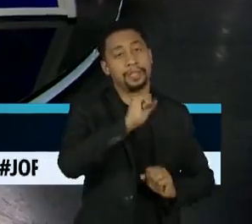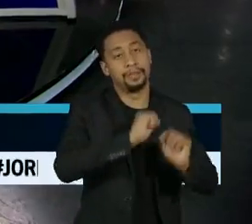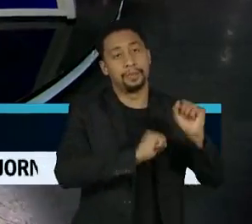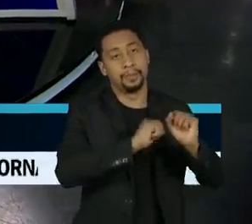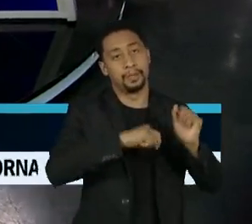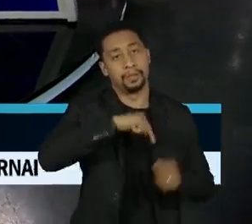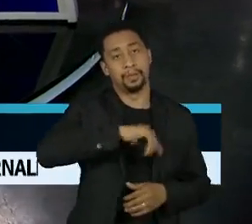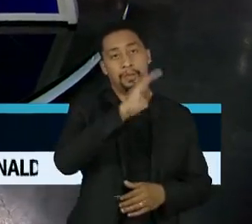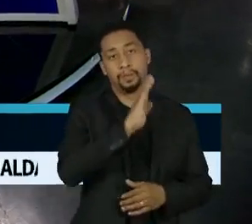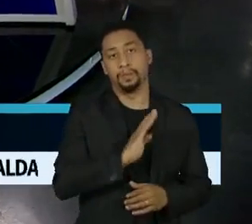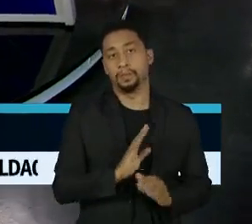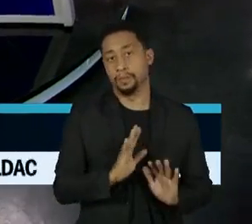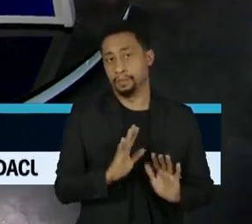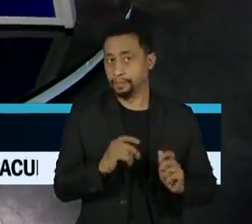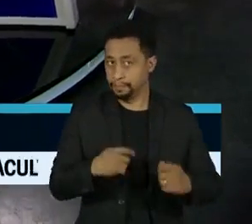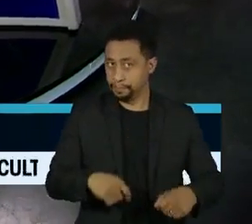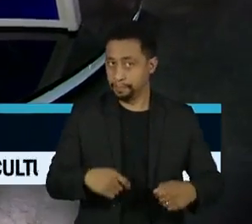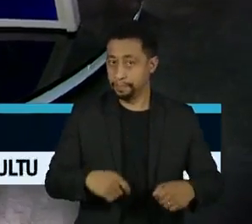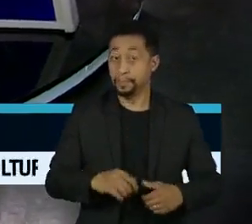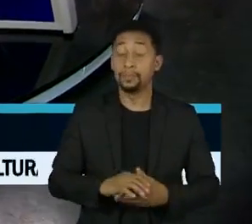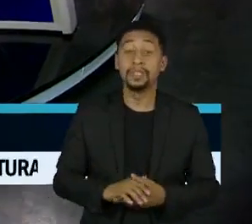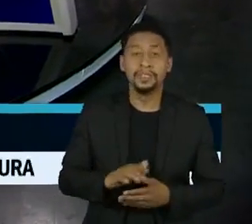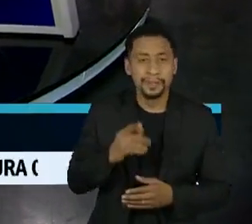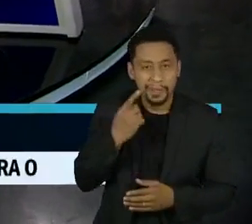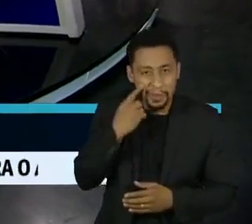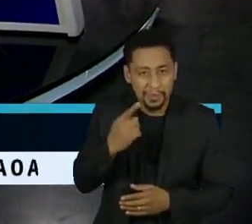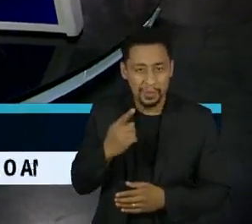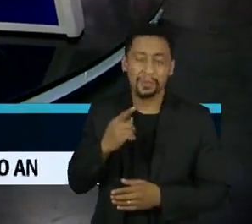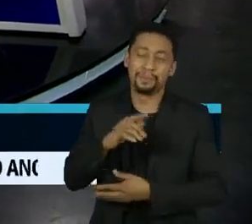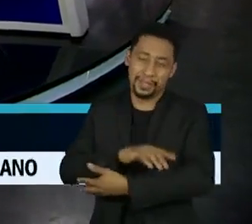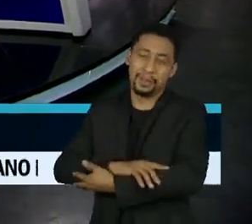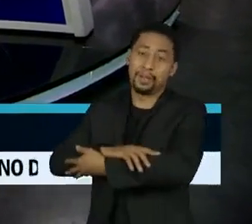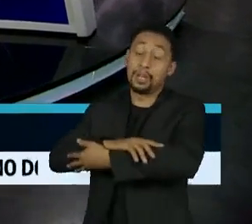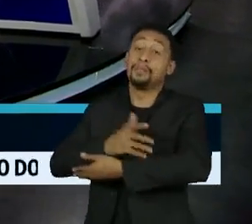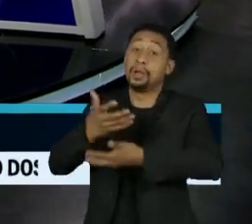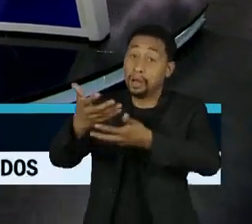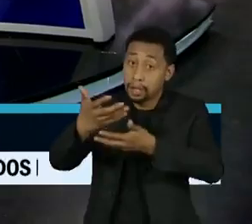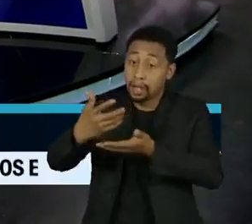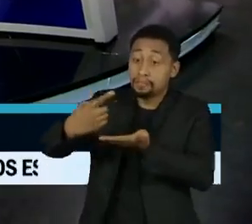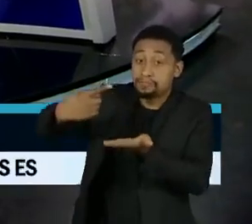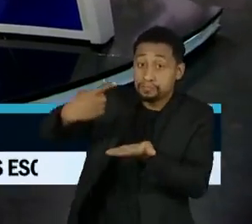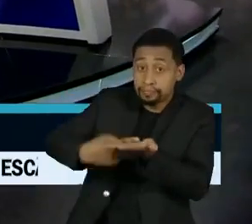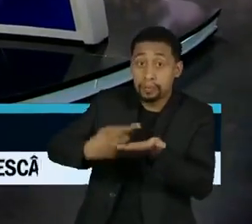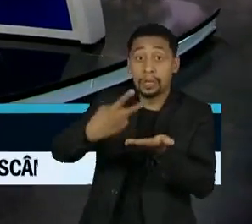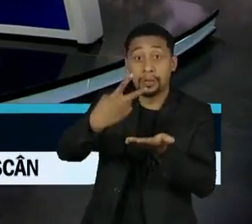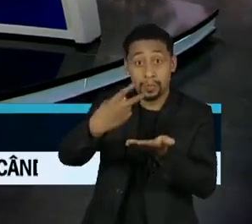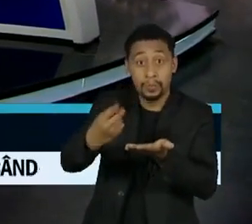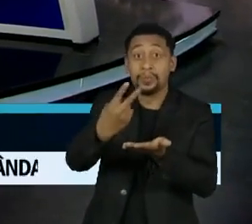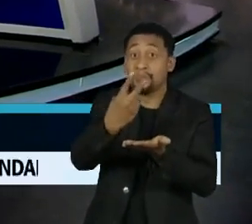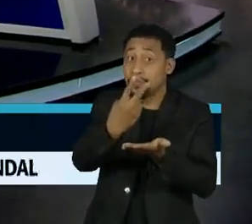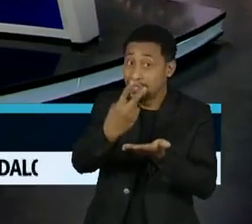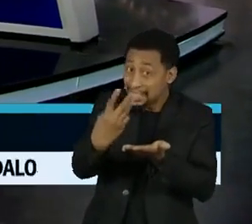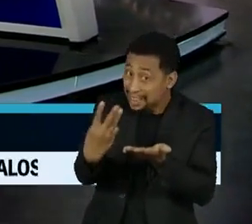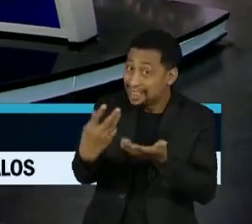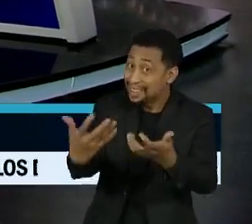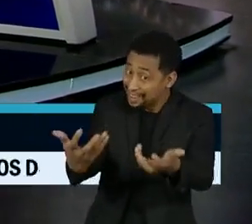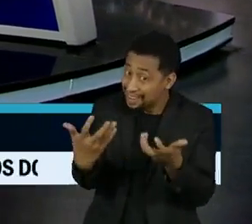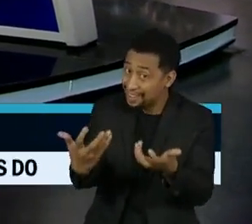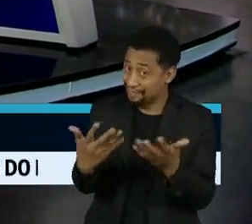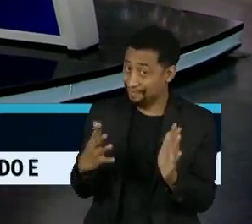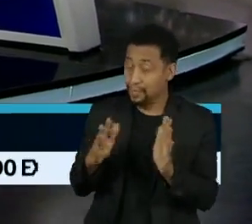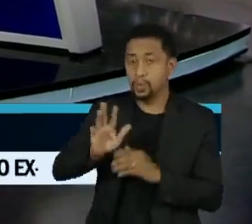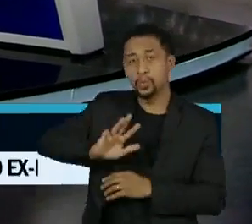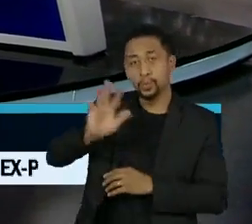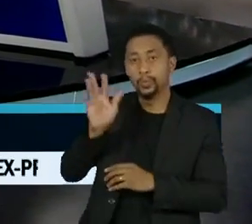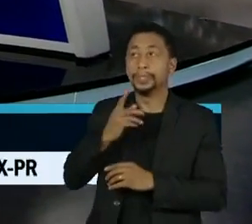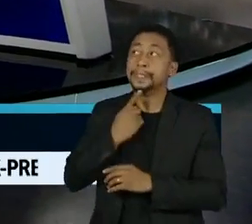Lia, a União Europeia falou aí na reportagem Nota que ainda tem a esperança de aprovar o acordo deste ano. O presidente Lula já tinha também falado desse